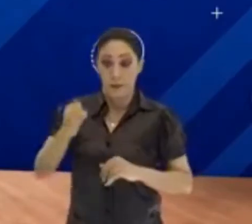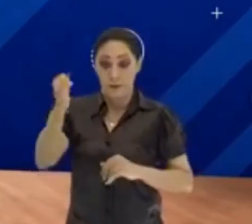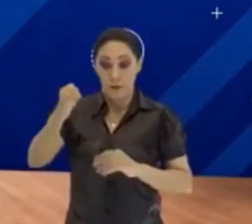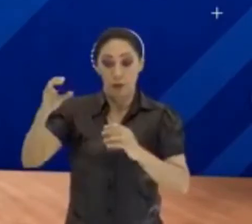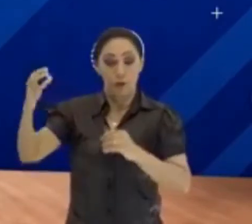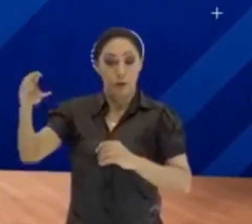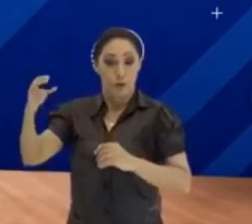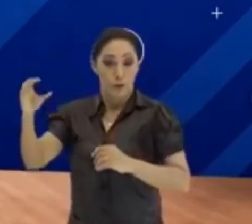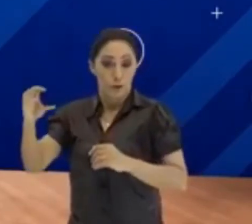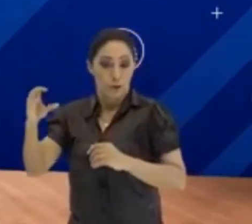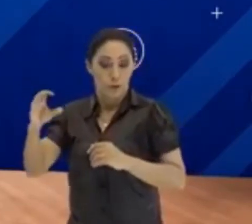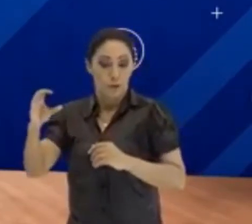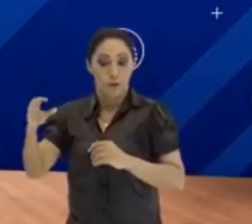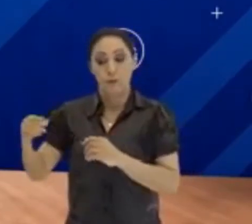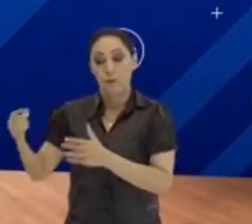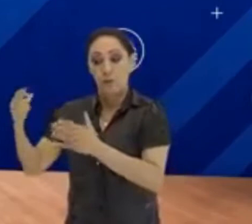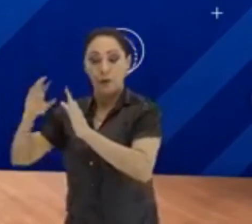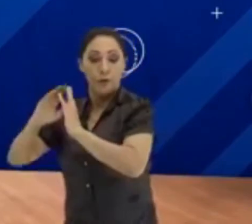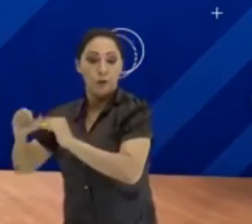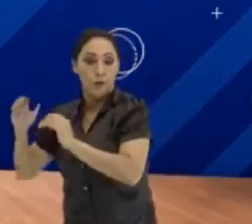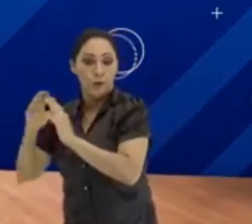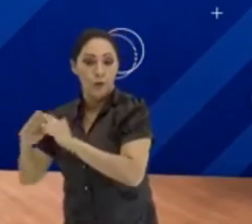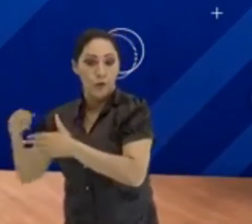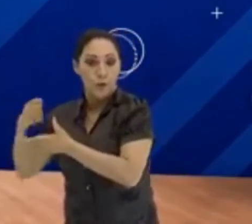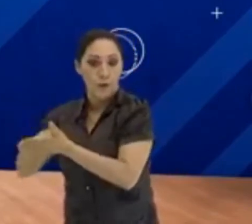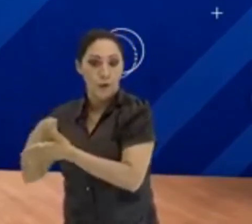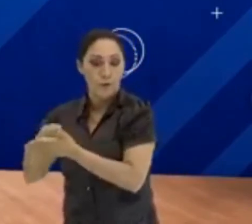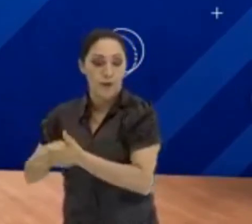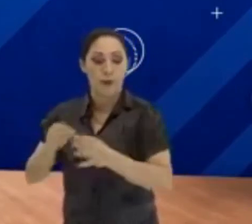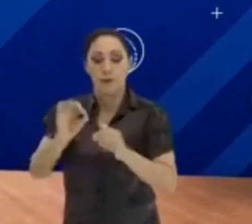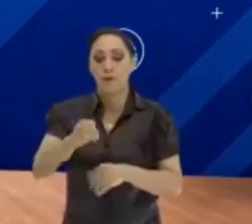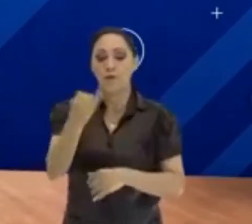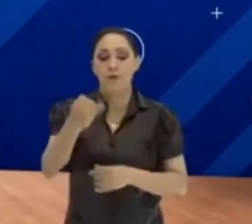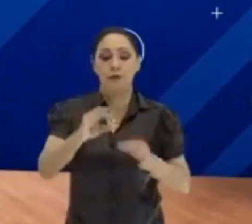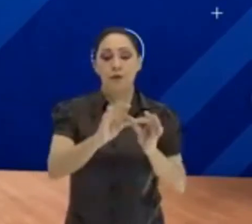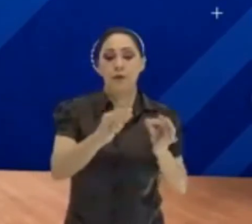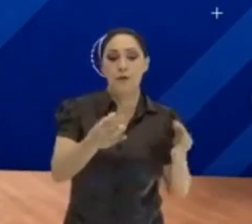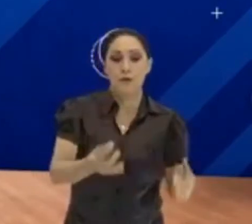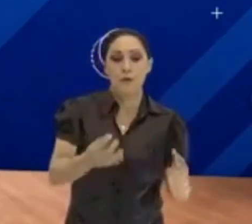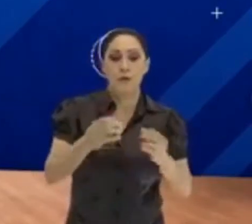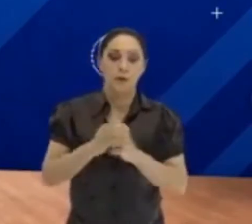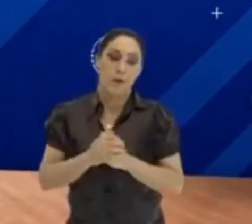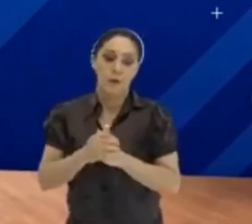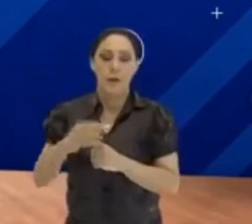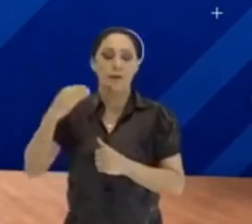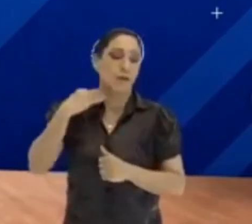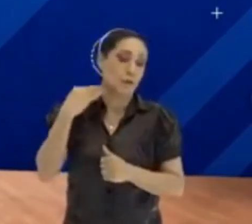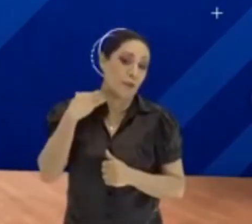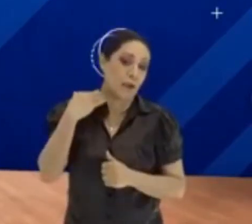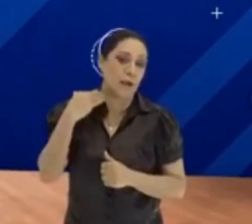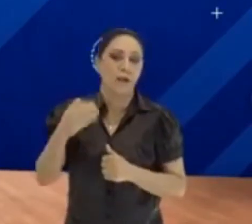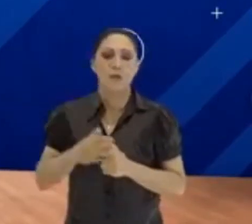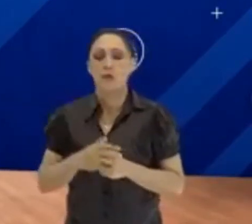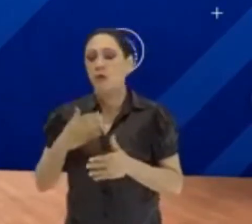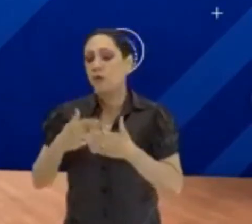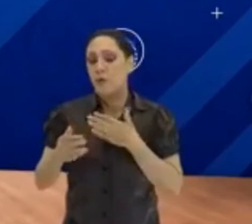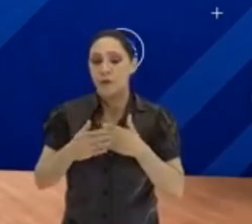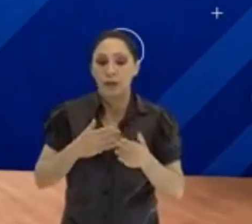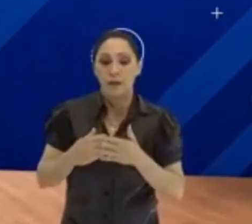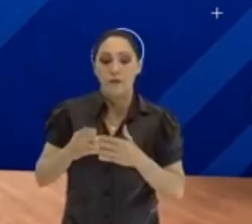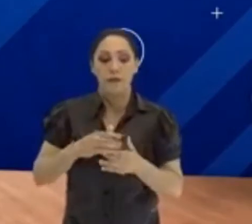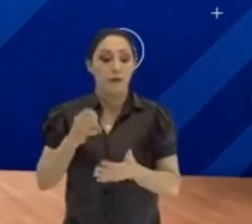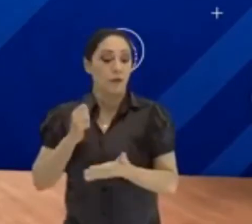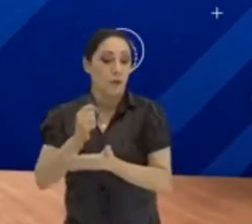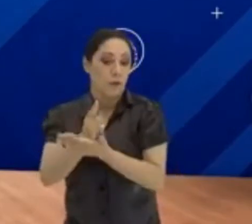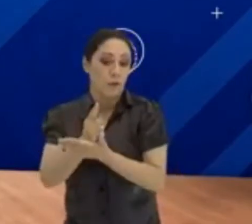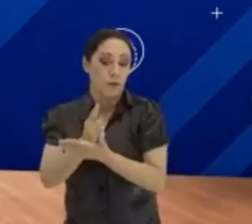para os juros simples é que esses juros cobrados pelas financiadoras, pelos bancos, por qualquer coisa que você compra